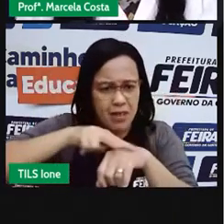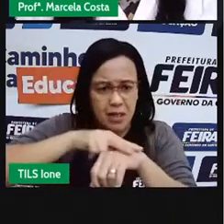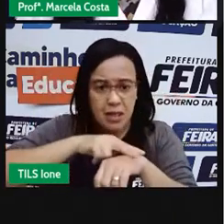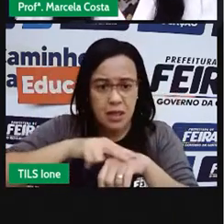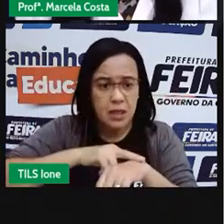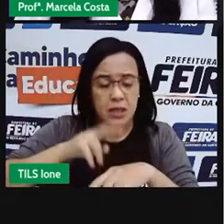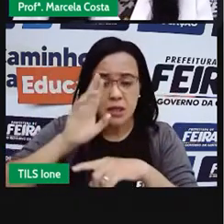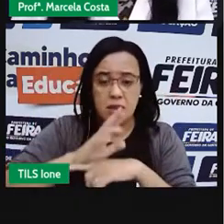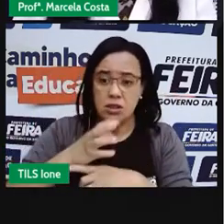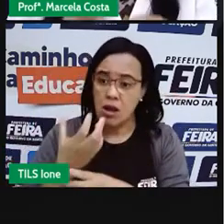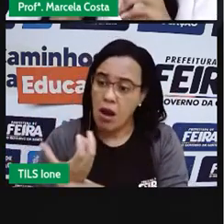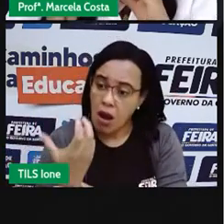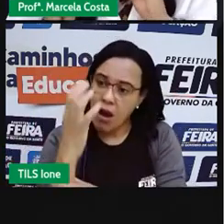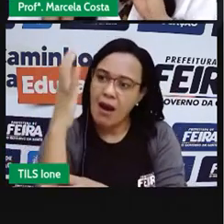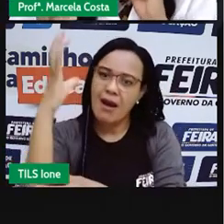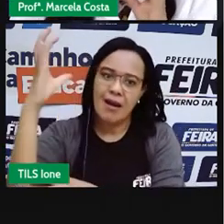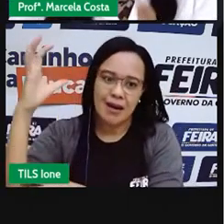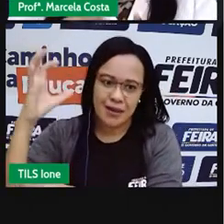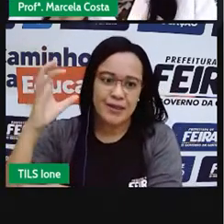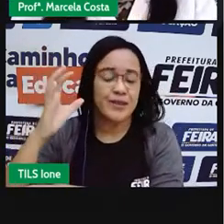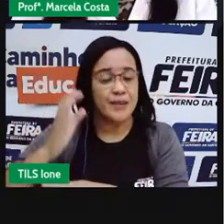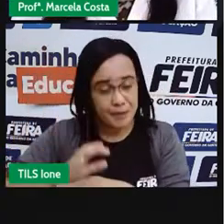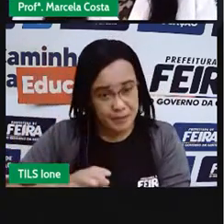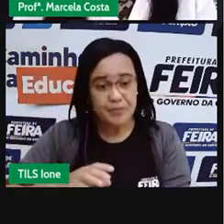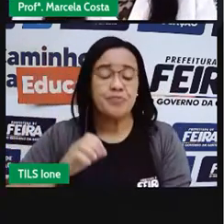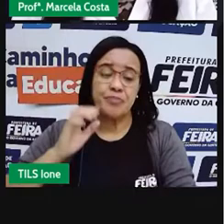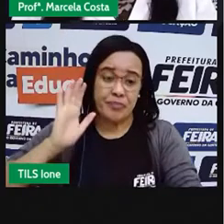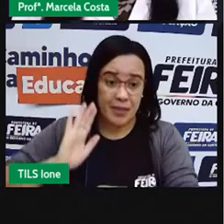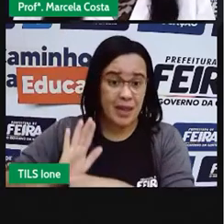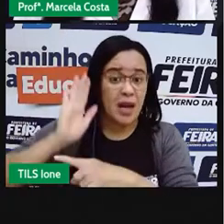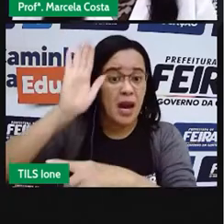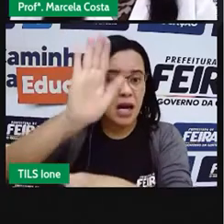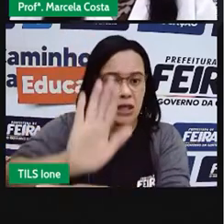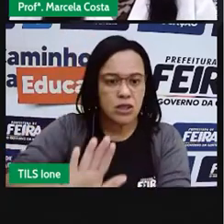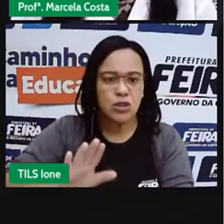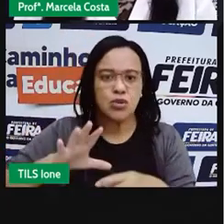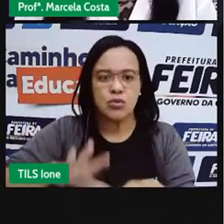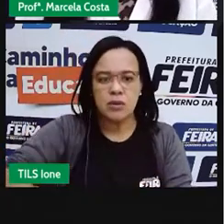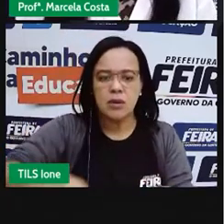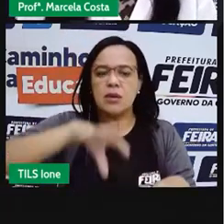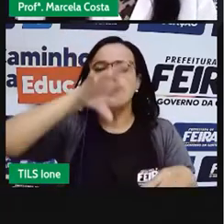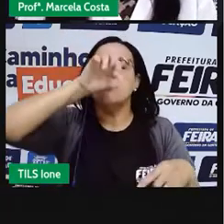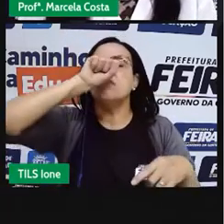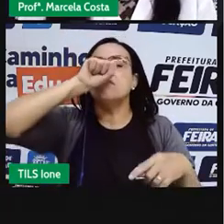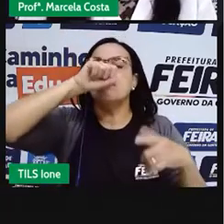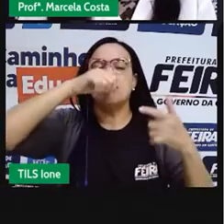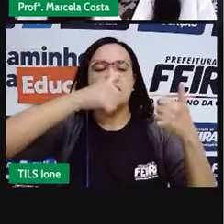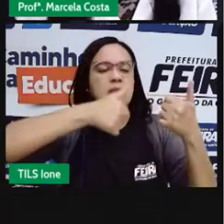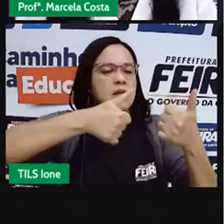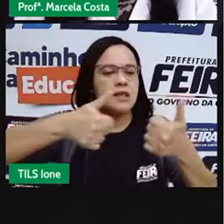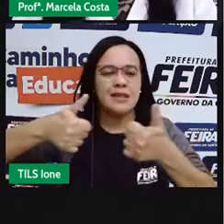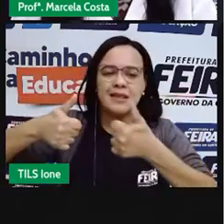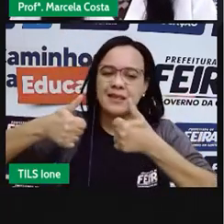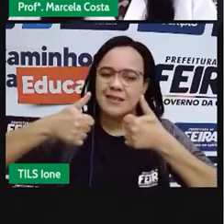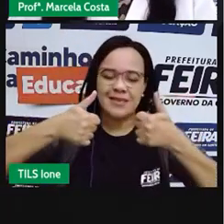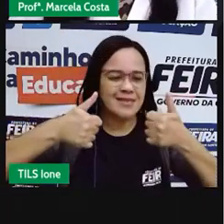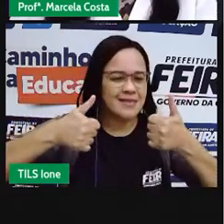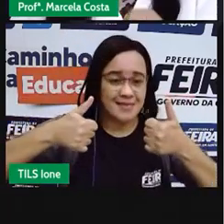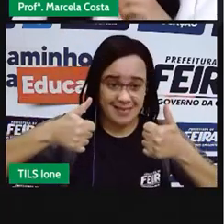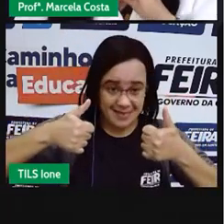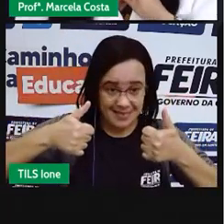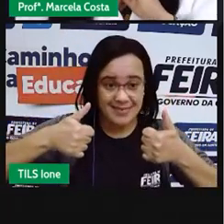a fazer a manutenção do ar, quando a gente respira. Então,